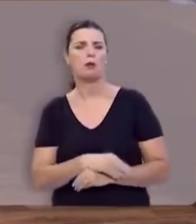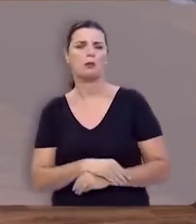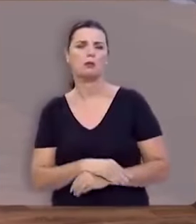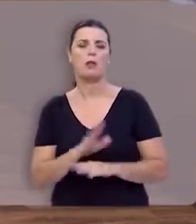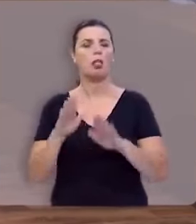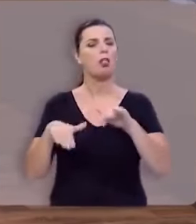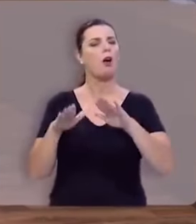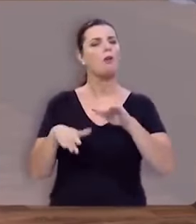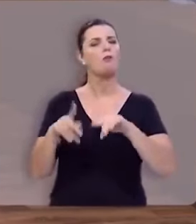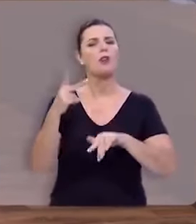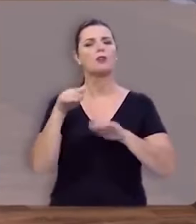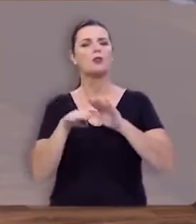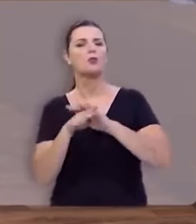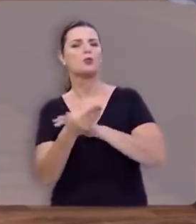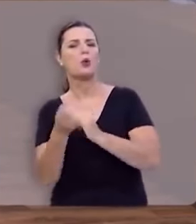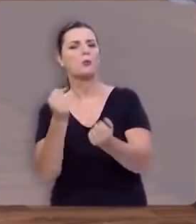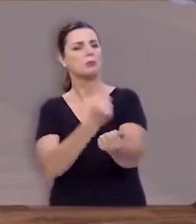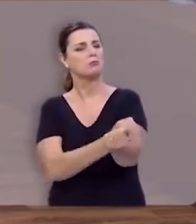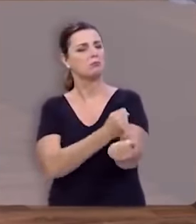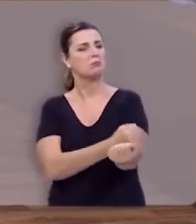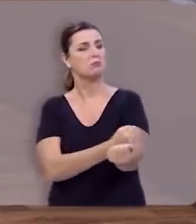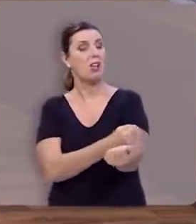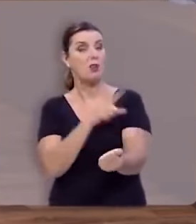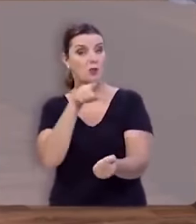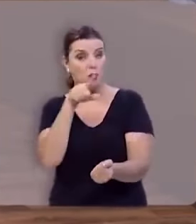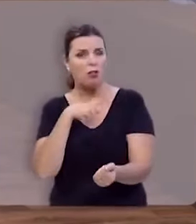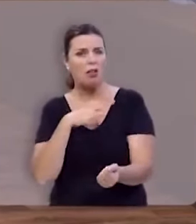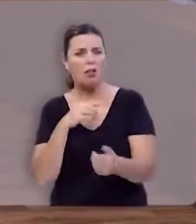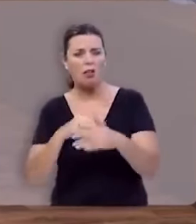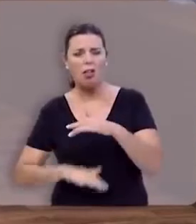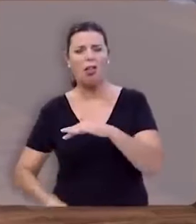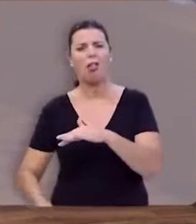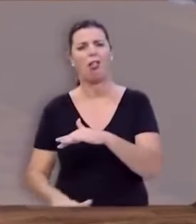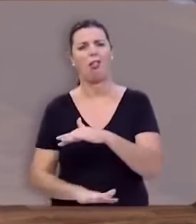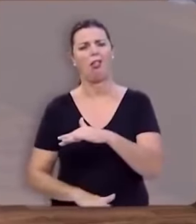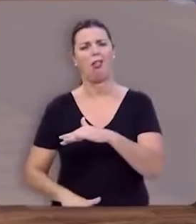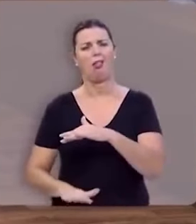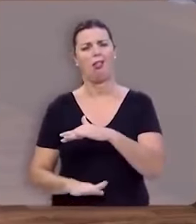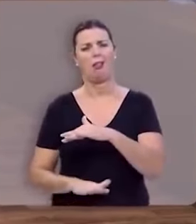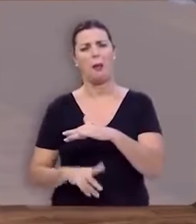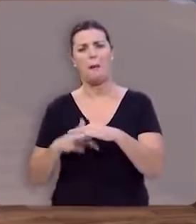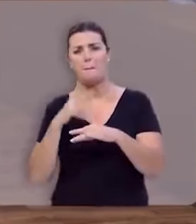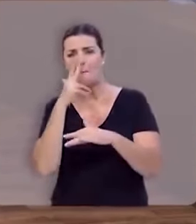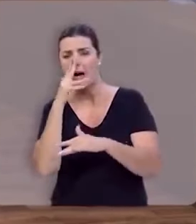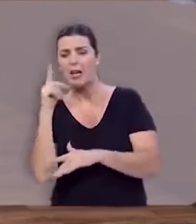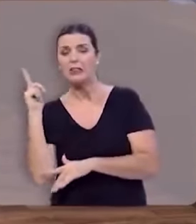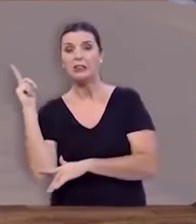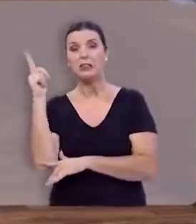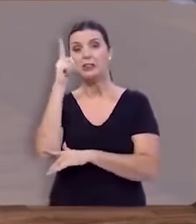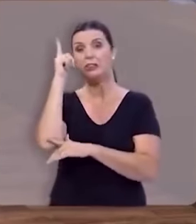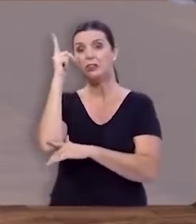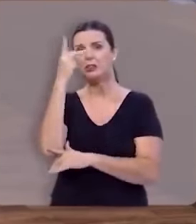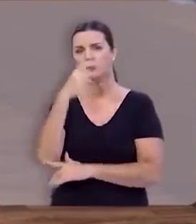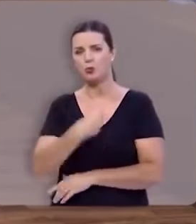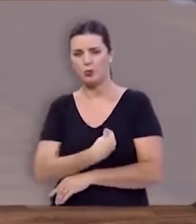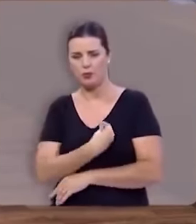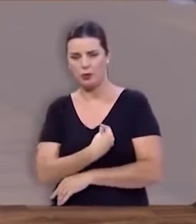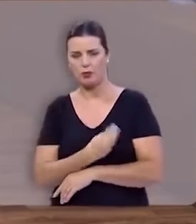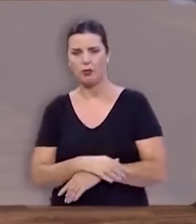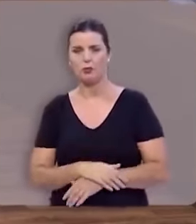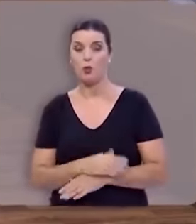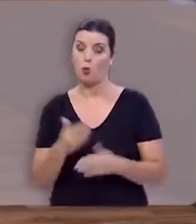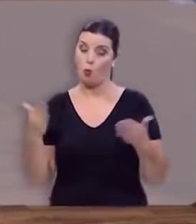talvez hábitos vícios que tem levado você para baixo tem sido verdadeiros gigantes na sua vida